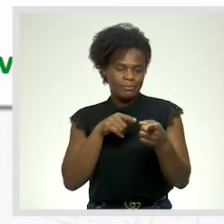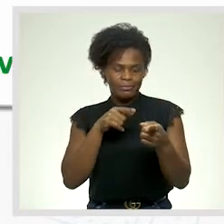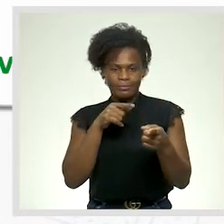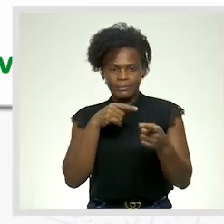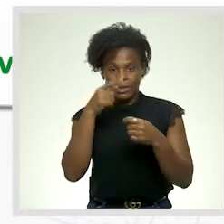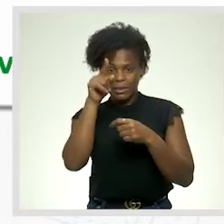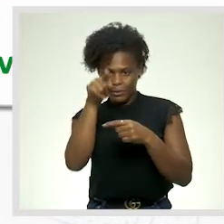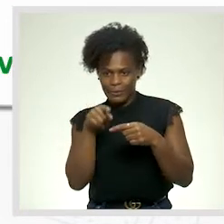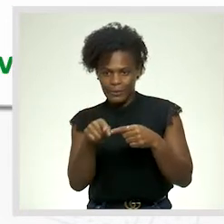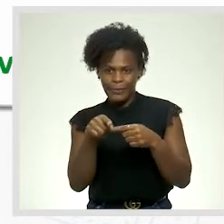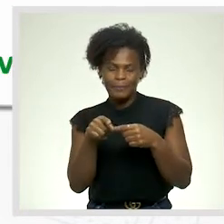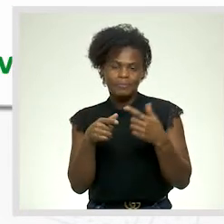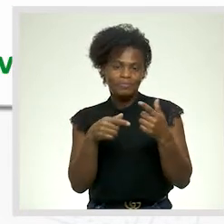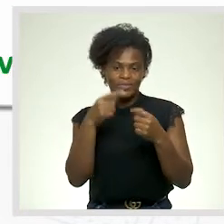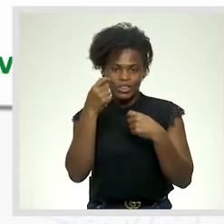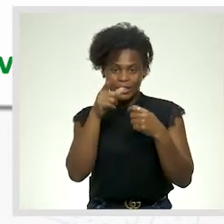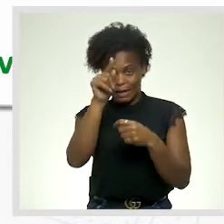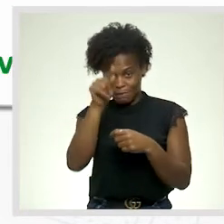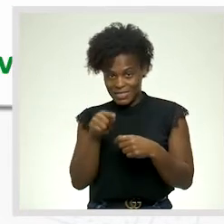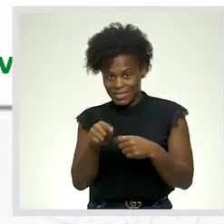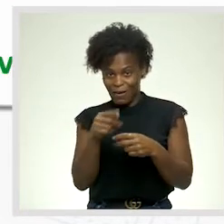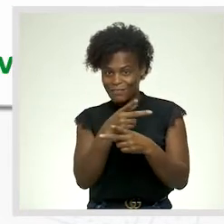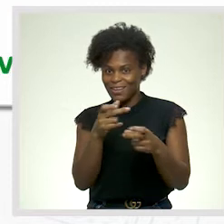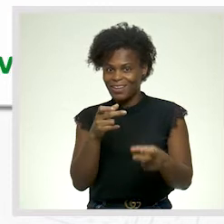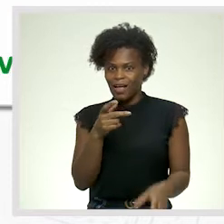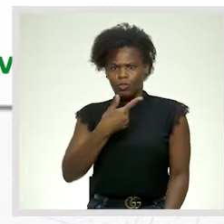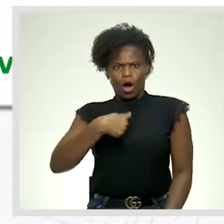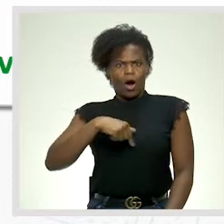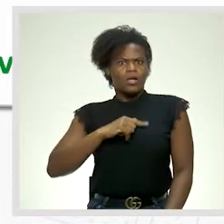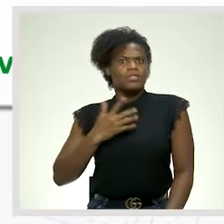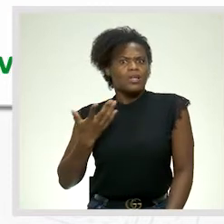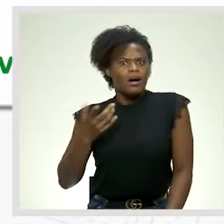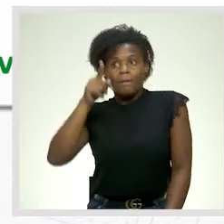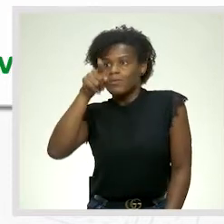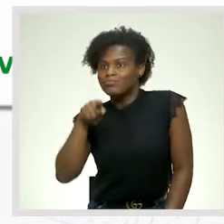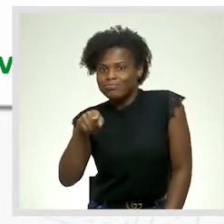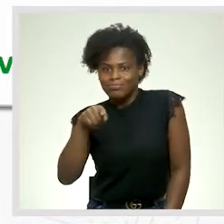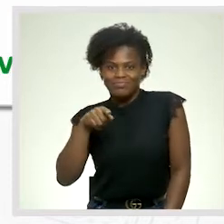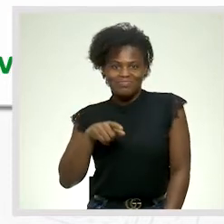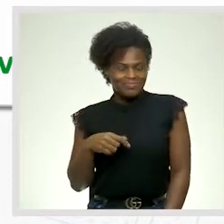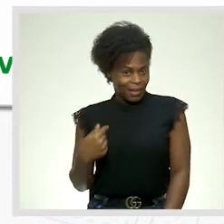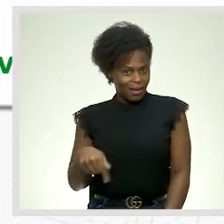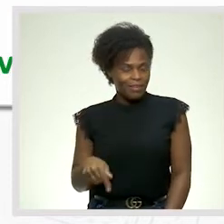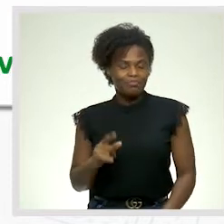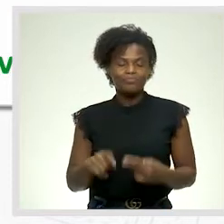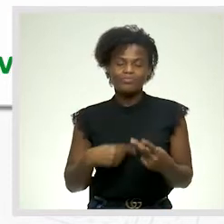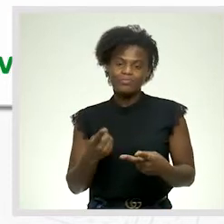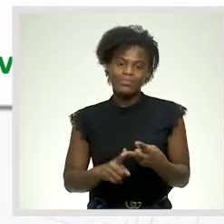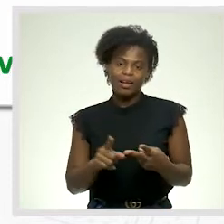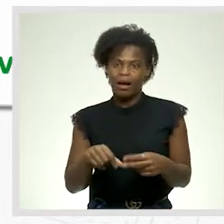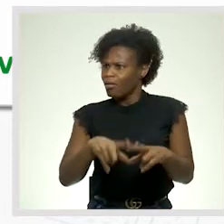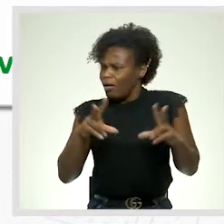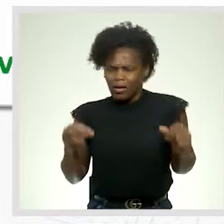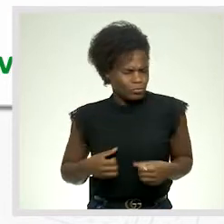exclamações nas frases. Nossa! Repara, termina com um ponto de exclamação. E, depois, ninguém